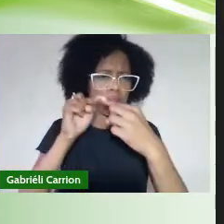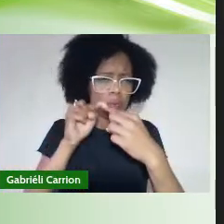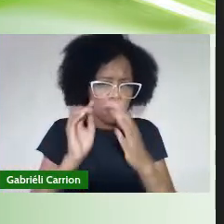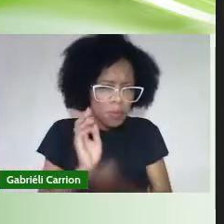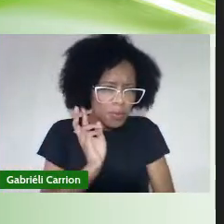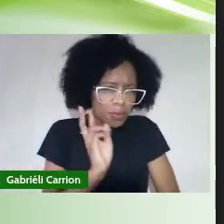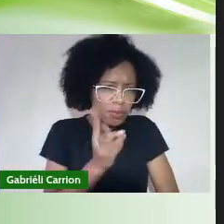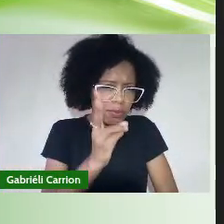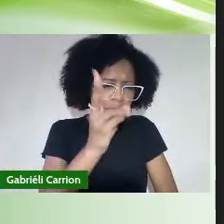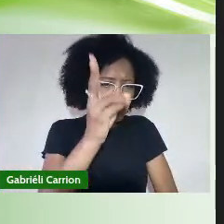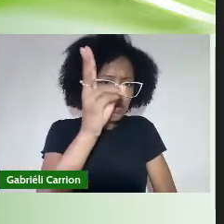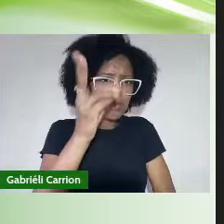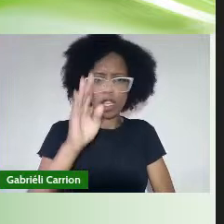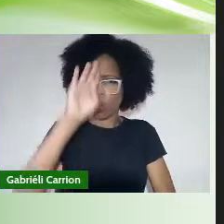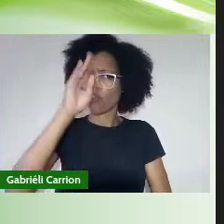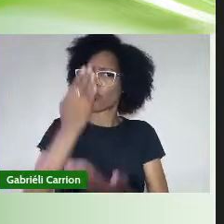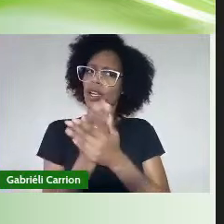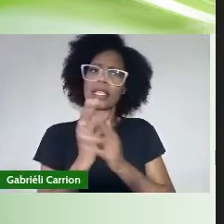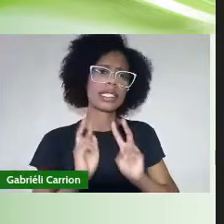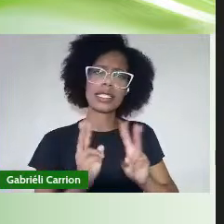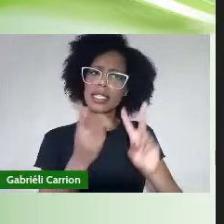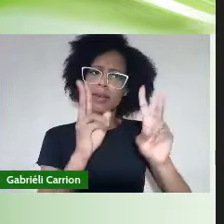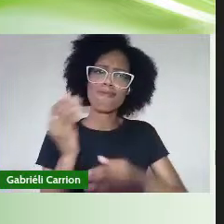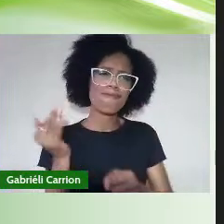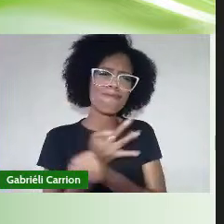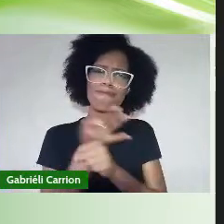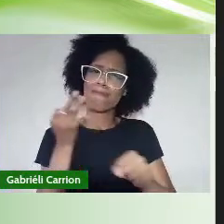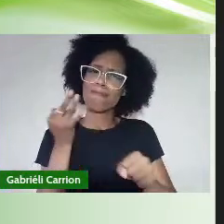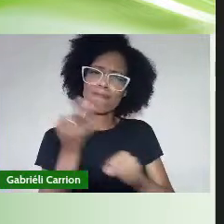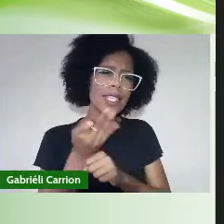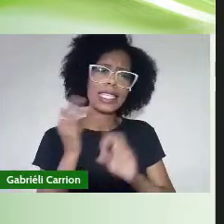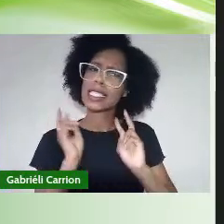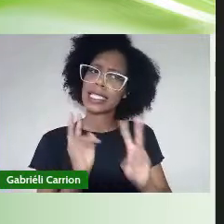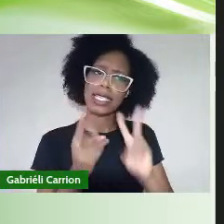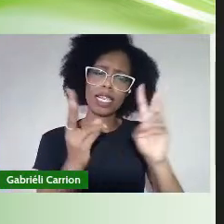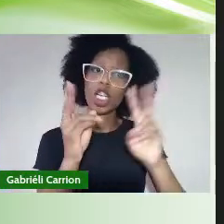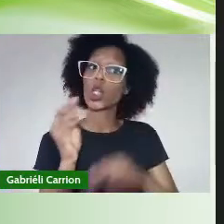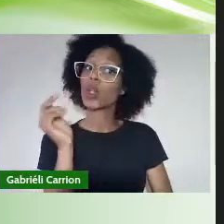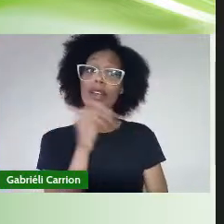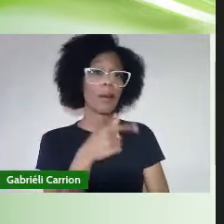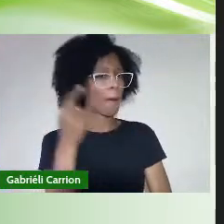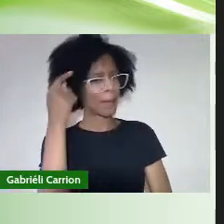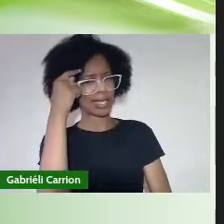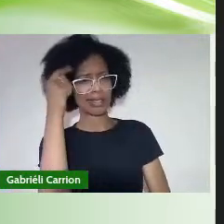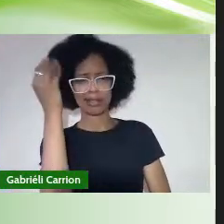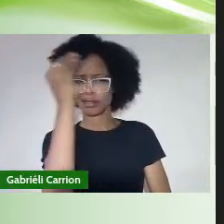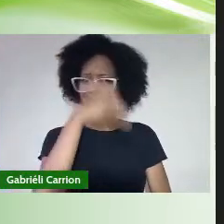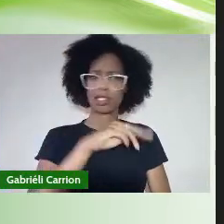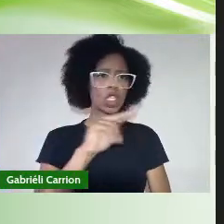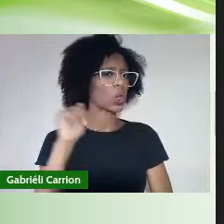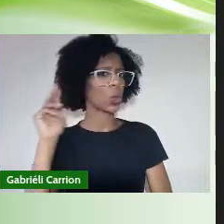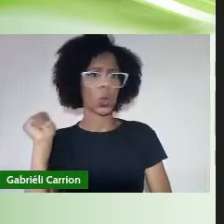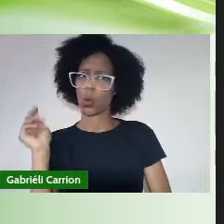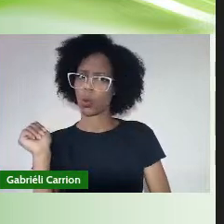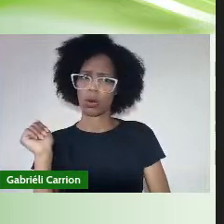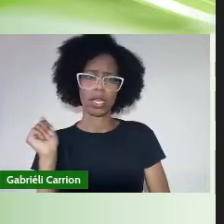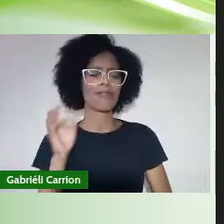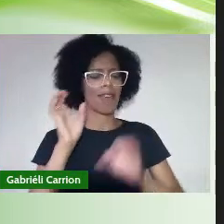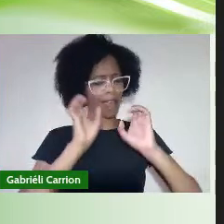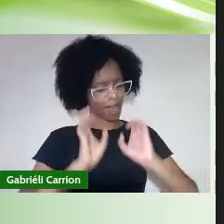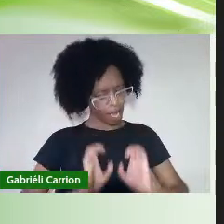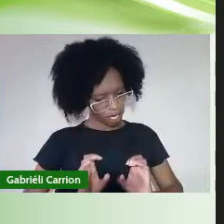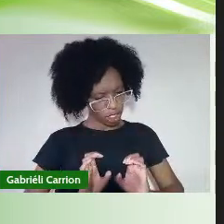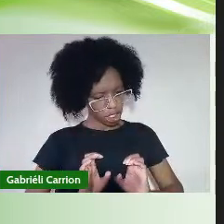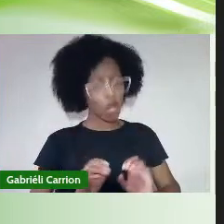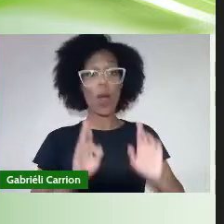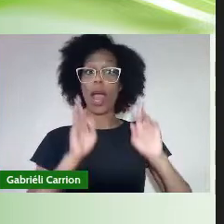confiança E perseverança Nunca percam de vista A importância Da ética Do respeito